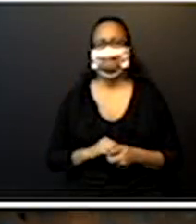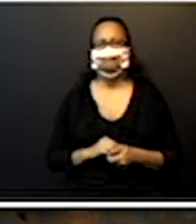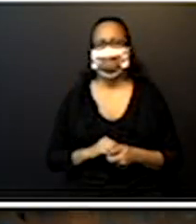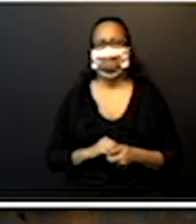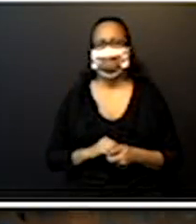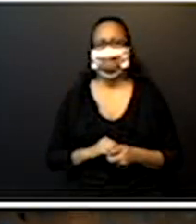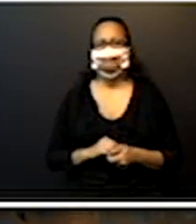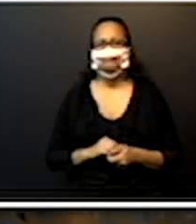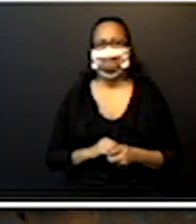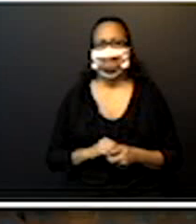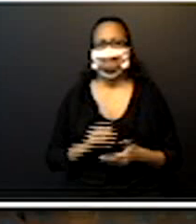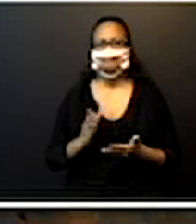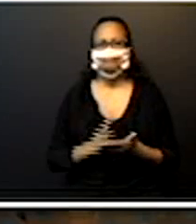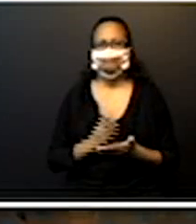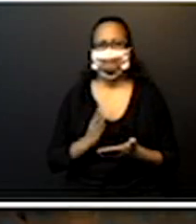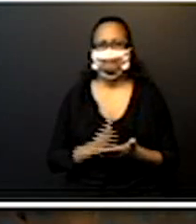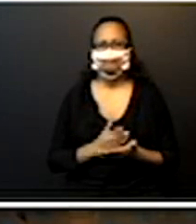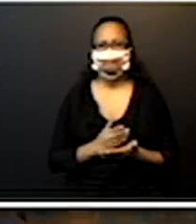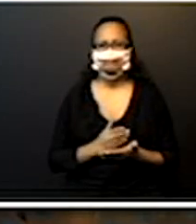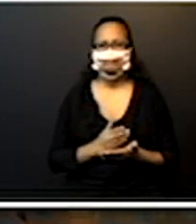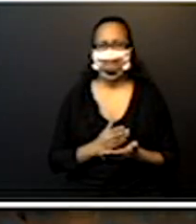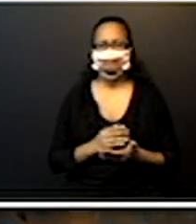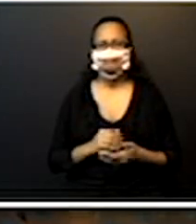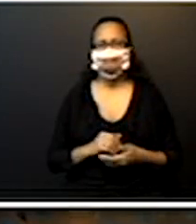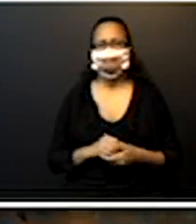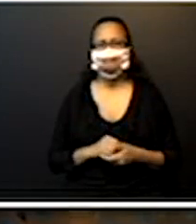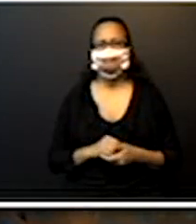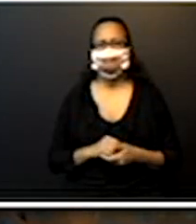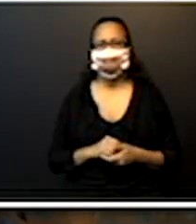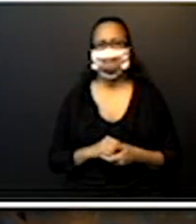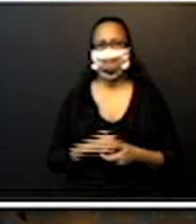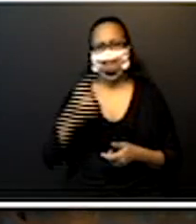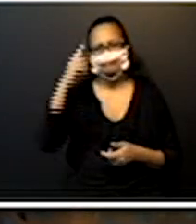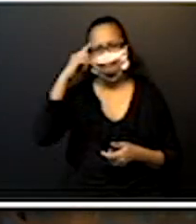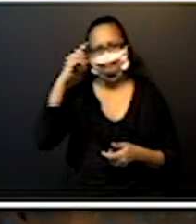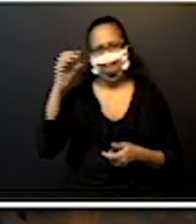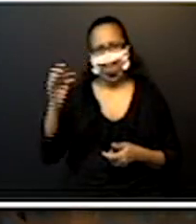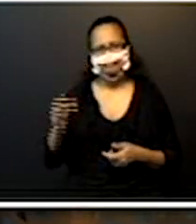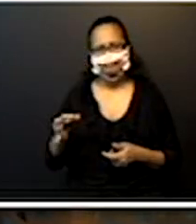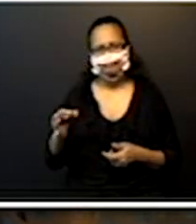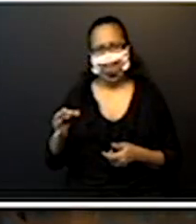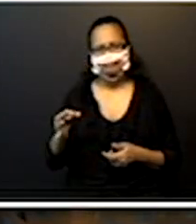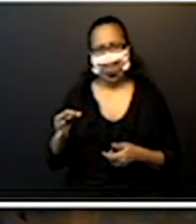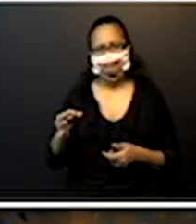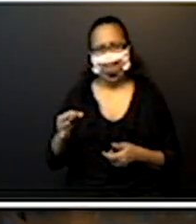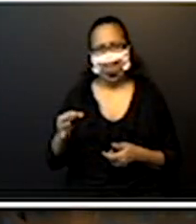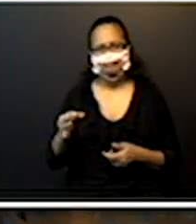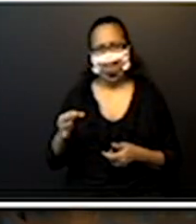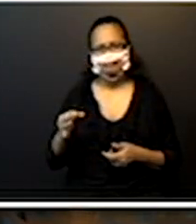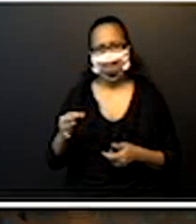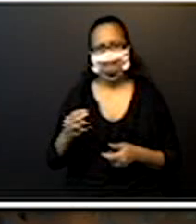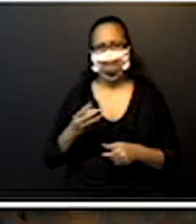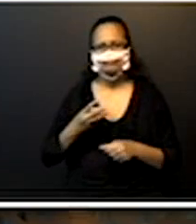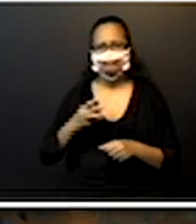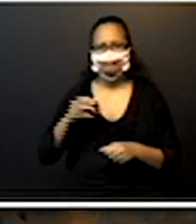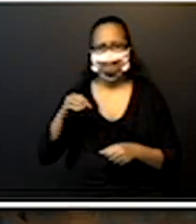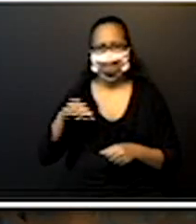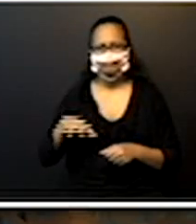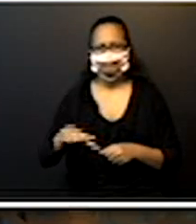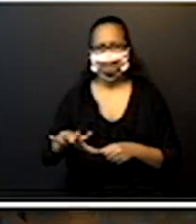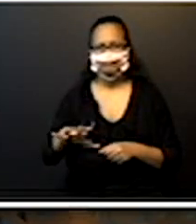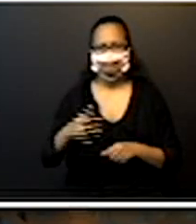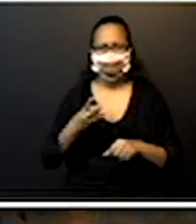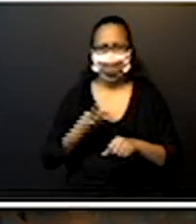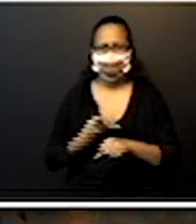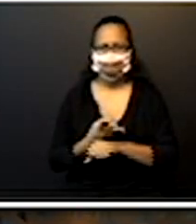Terminando essa página, vocês vão tirar dúvidas, vão mandar para as professoras, para as